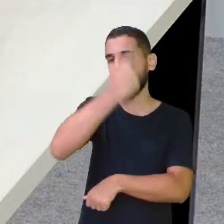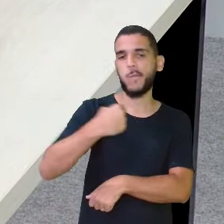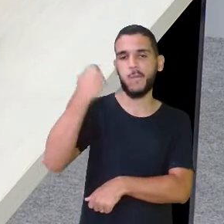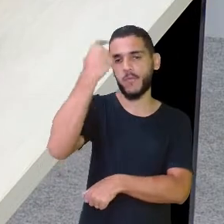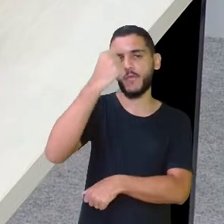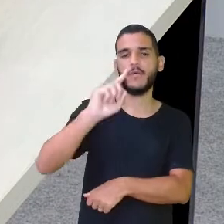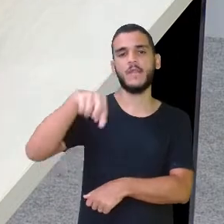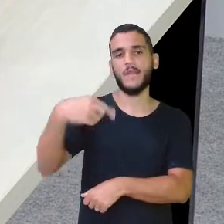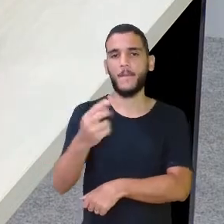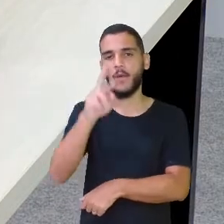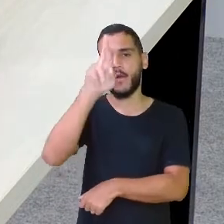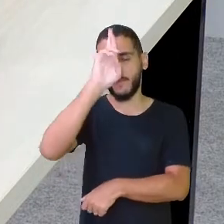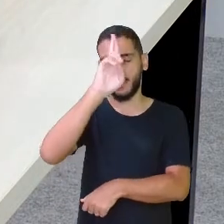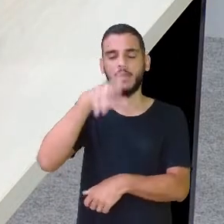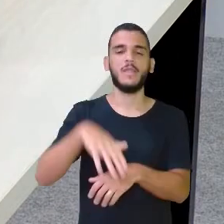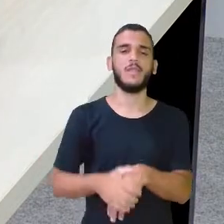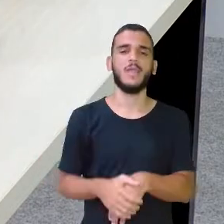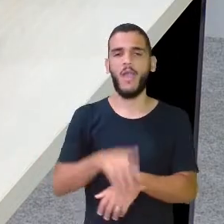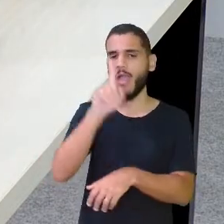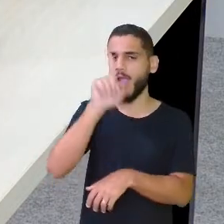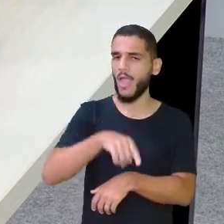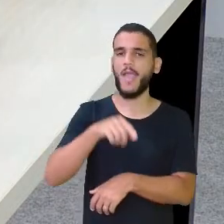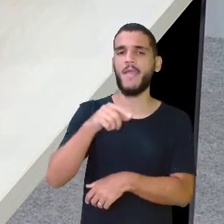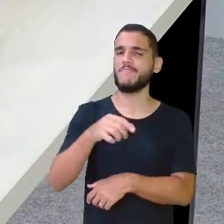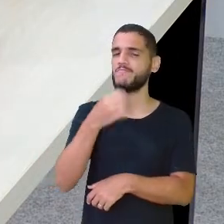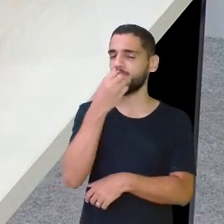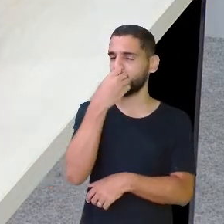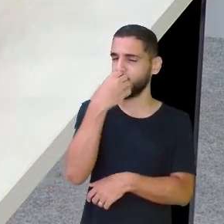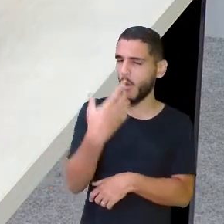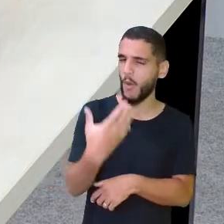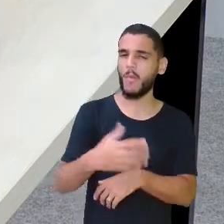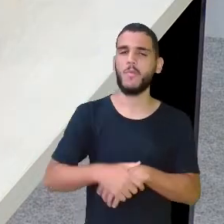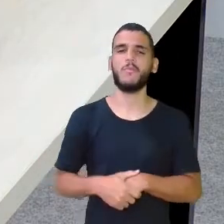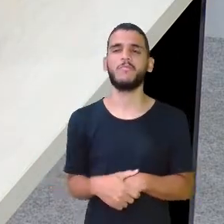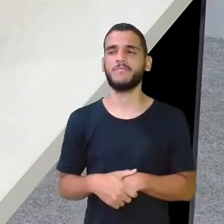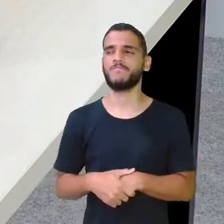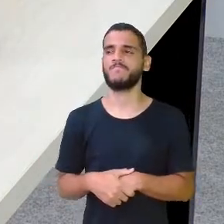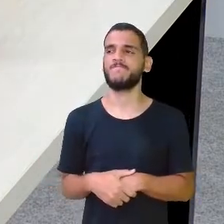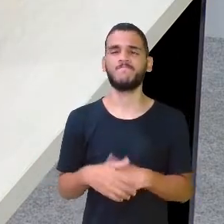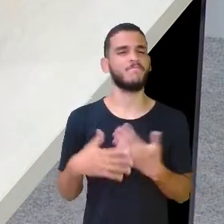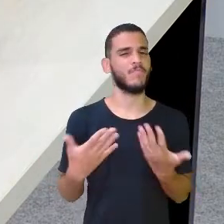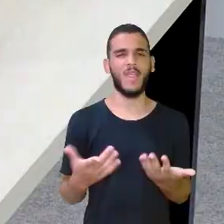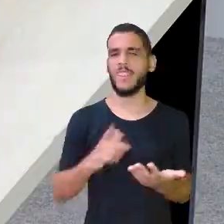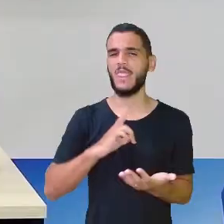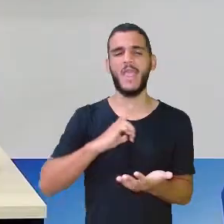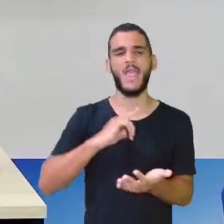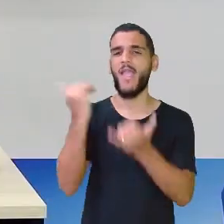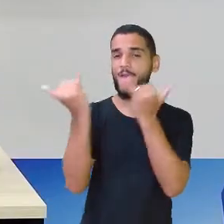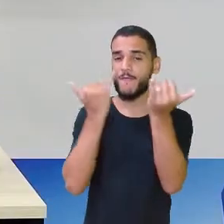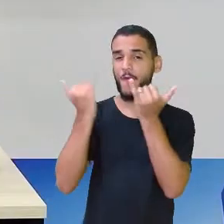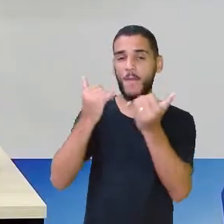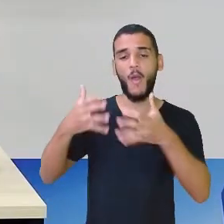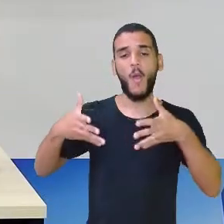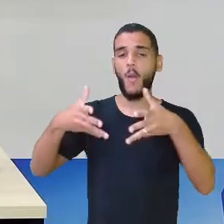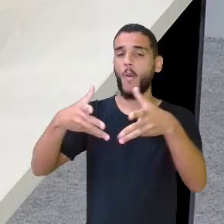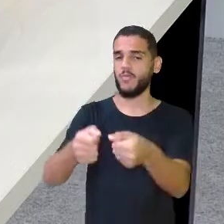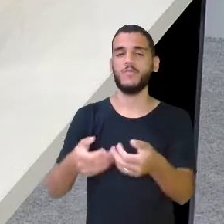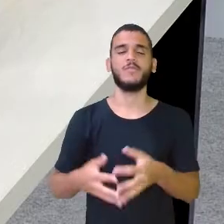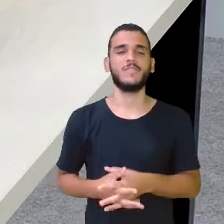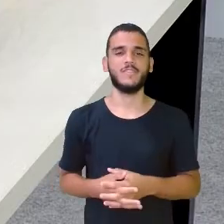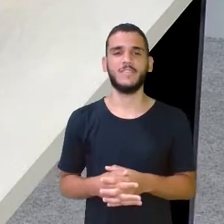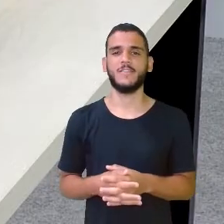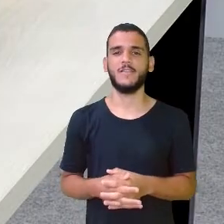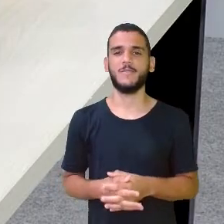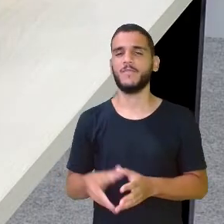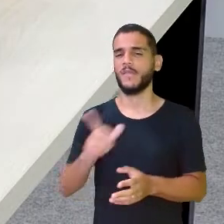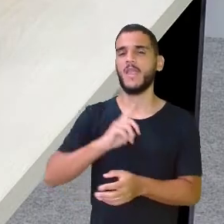bem, olha só, esse relógio aqui é bem, como é, tem todas as informações, né? Sempre de